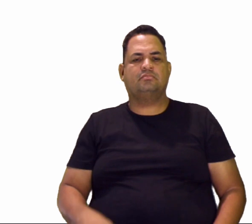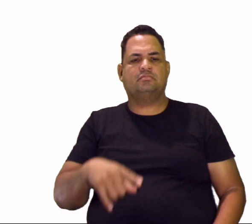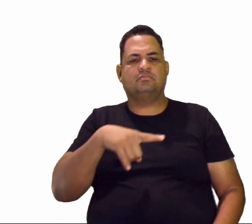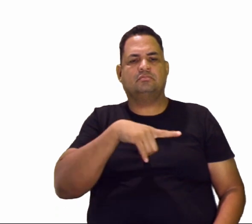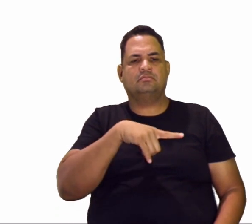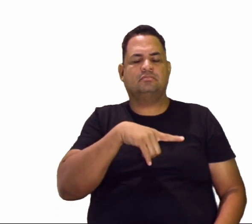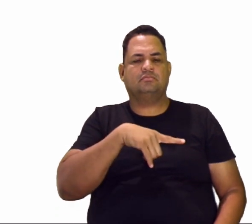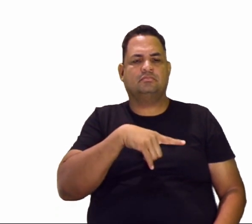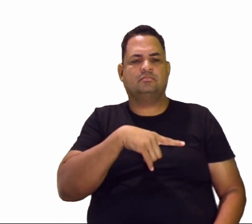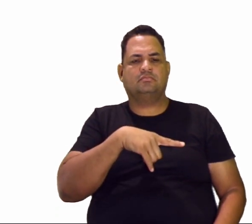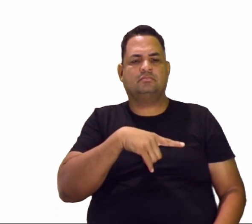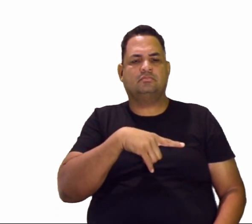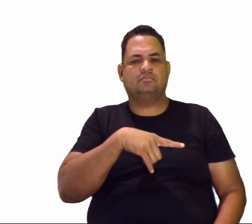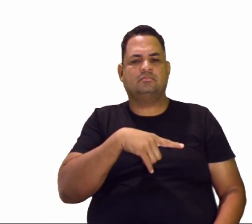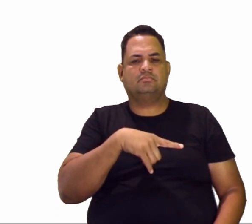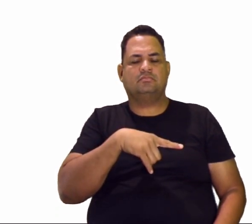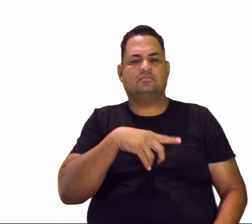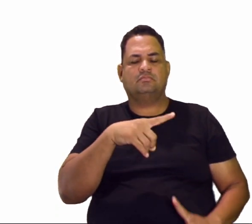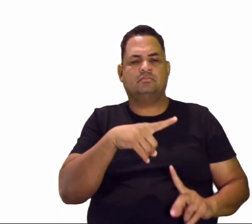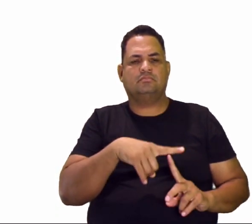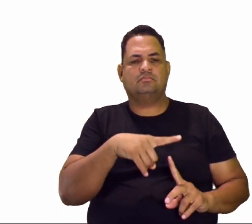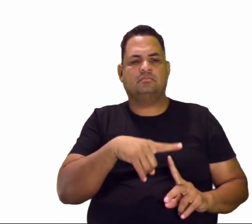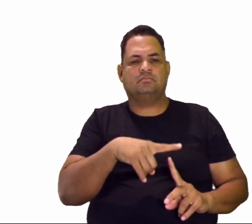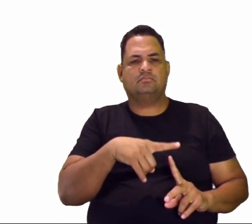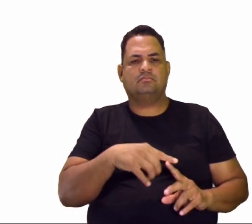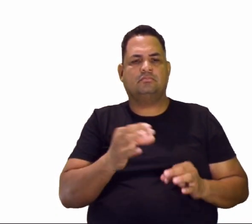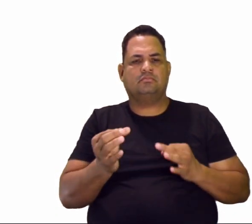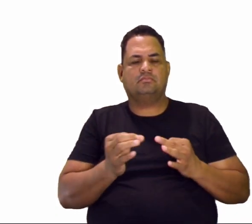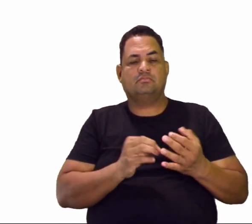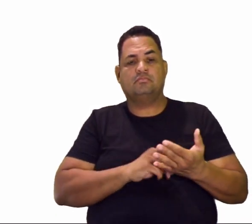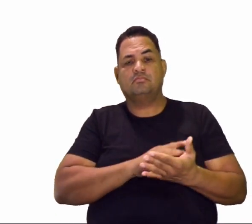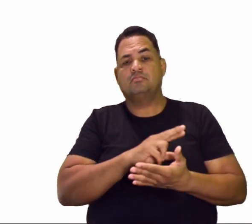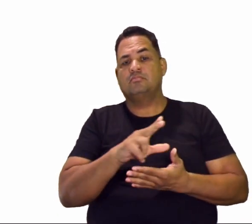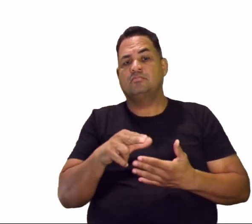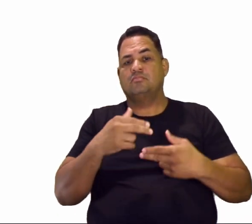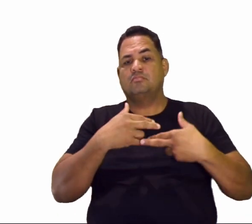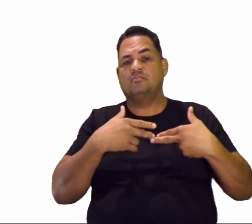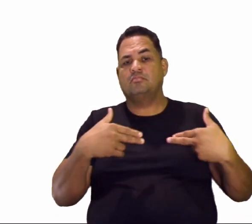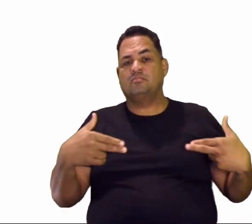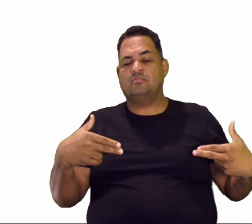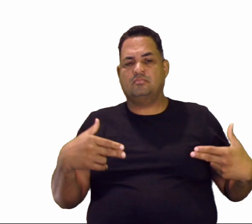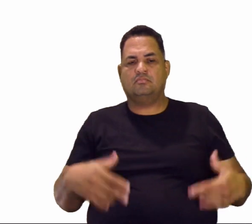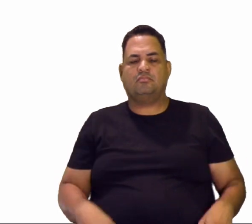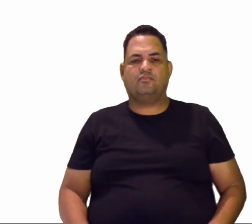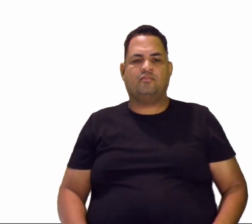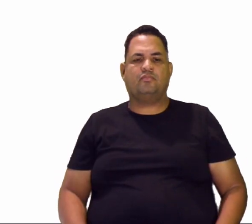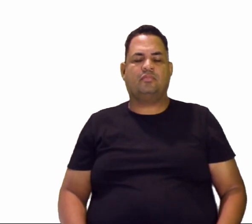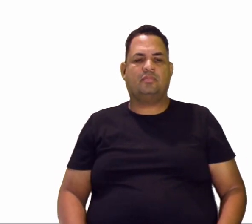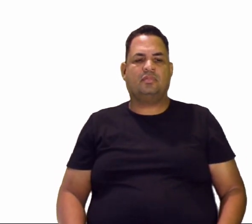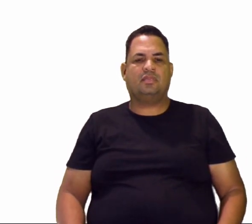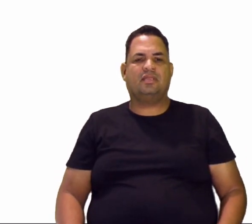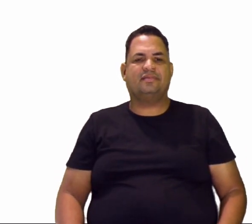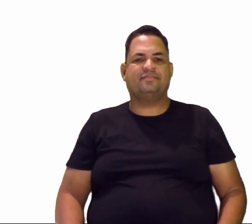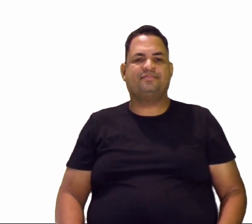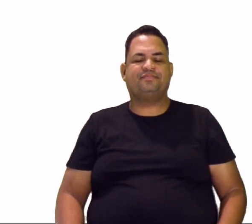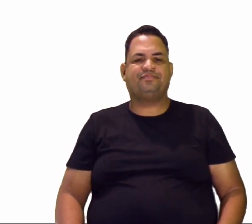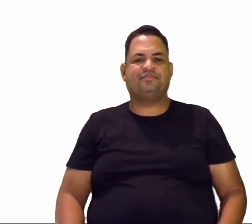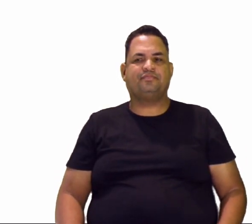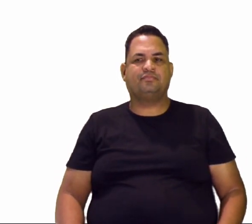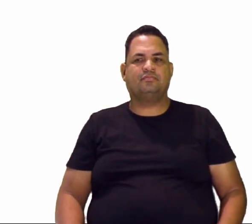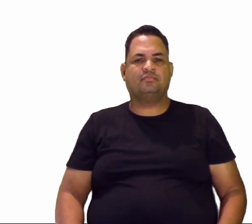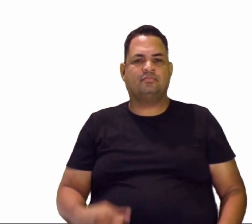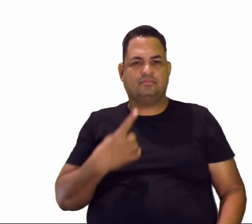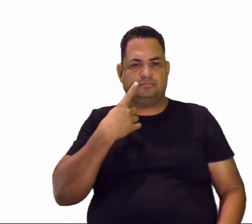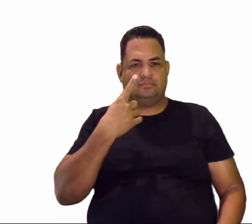vários tipos, Várias, são múltiplas, né? São plurais, são diversas. Aqui a gente